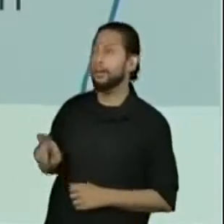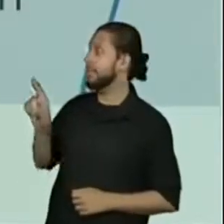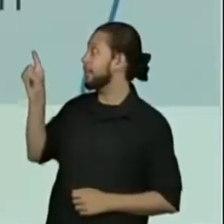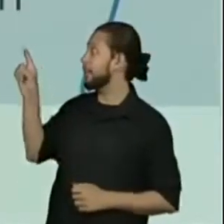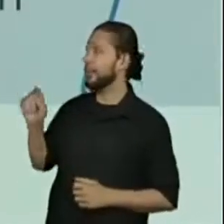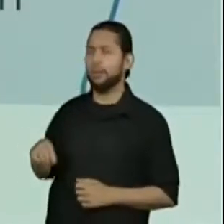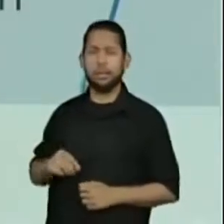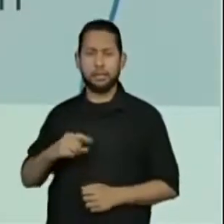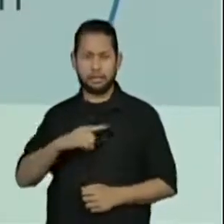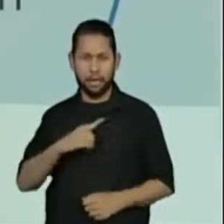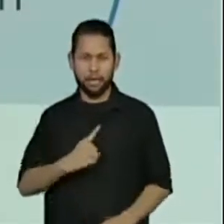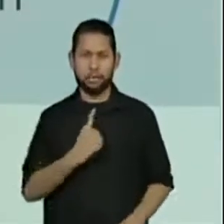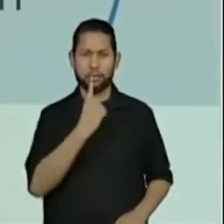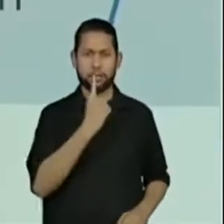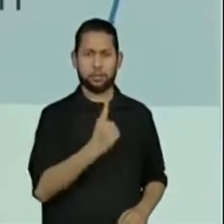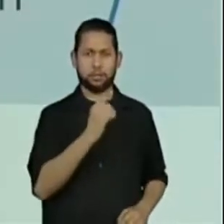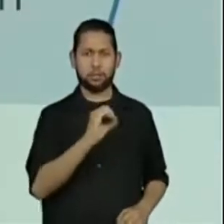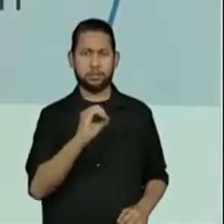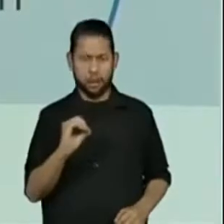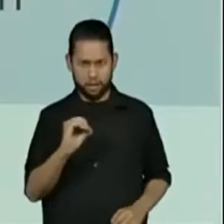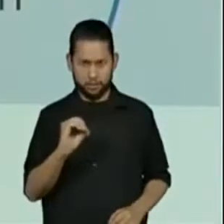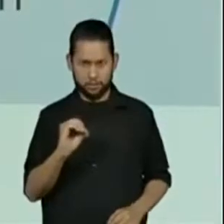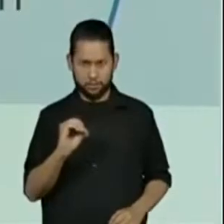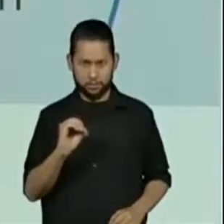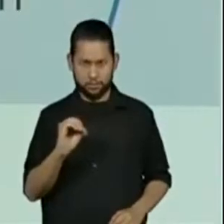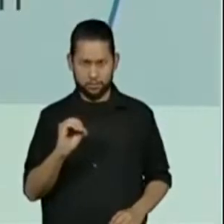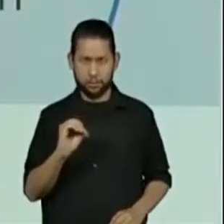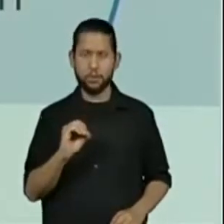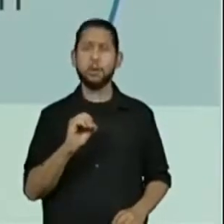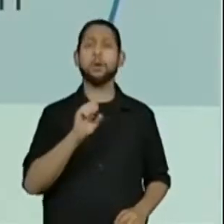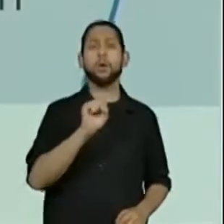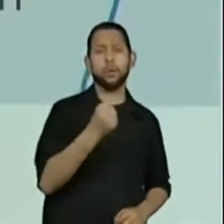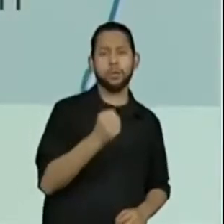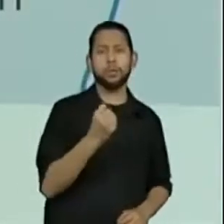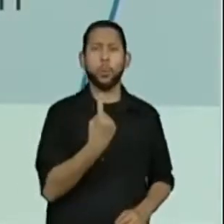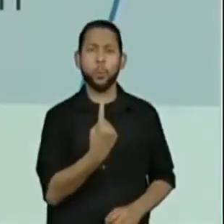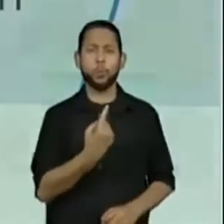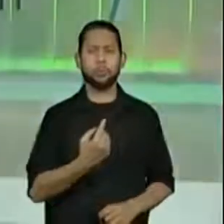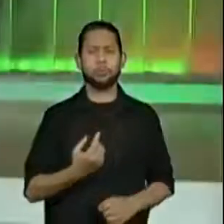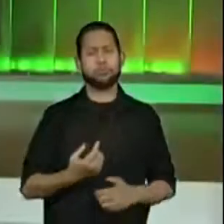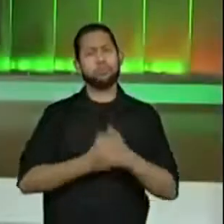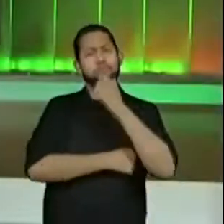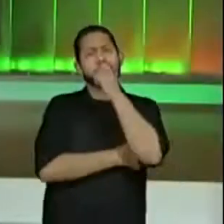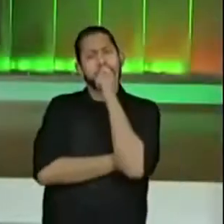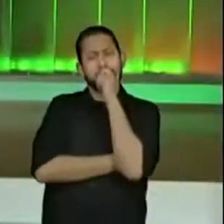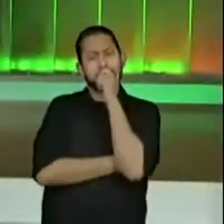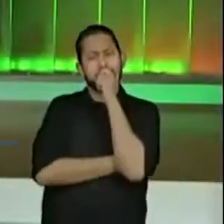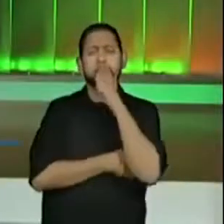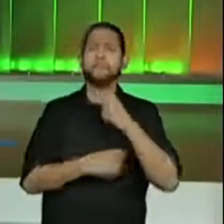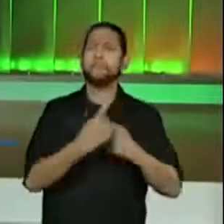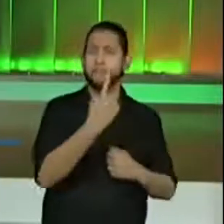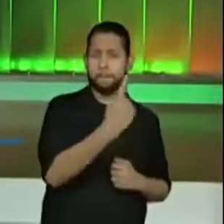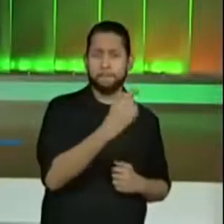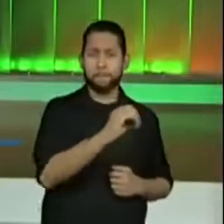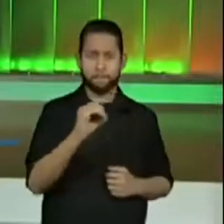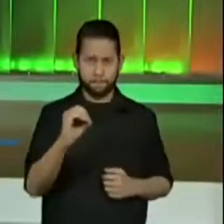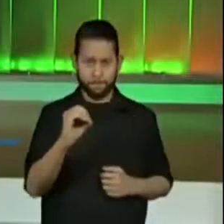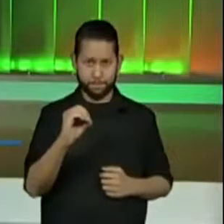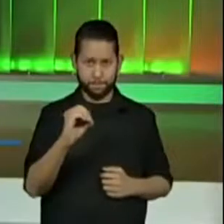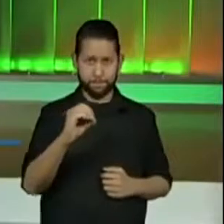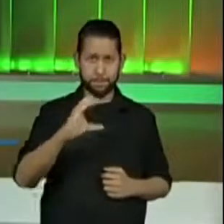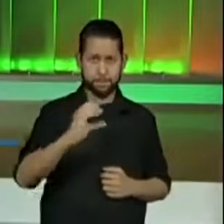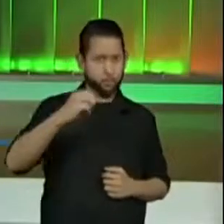centímetros por 81. Ó, a professora Nádia disse que aqui a gente tem o comprimento e a largura.